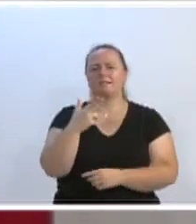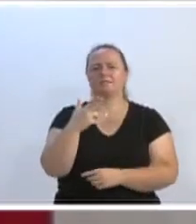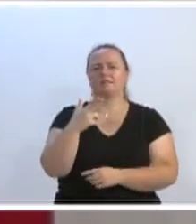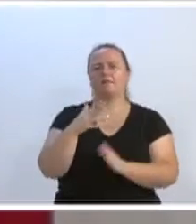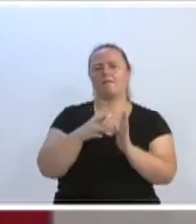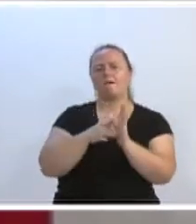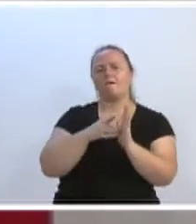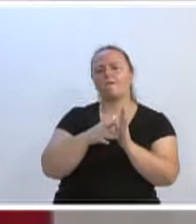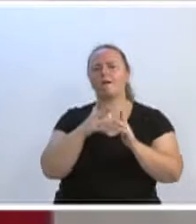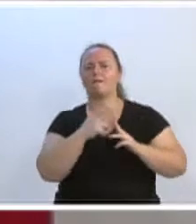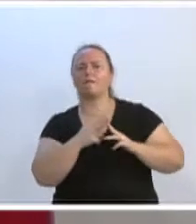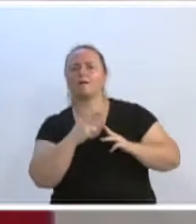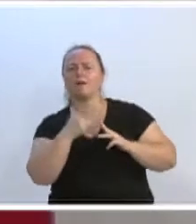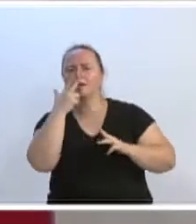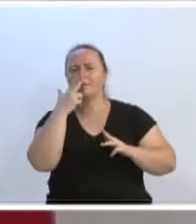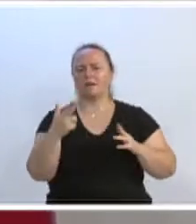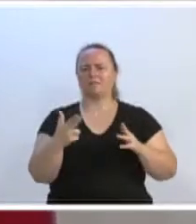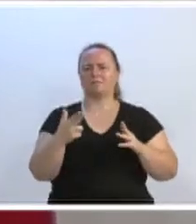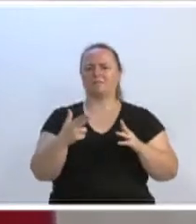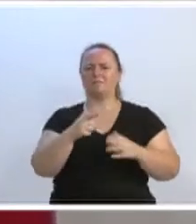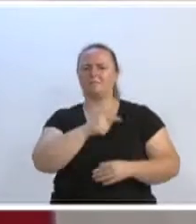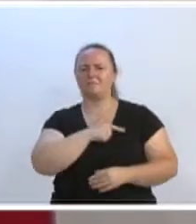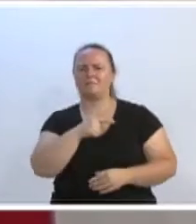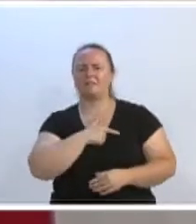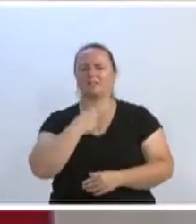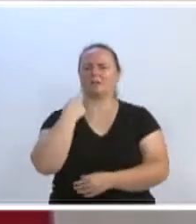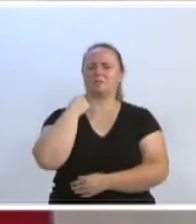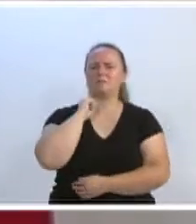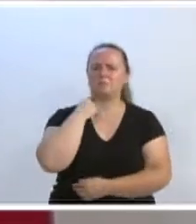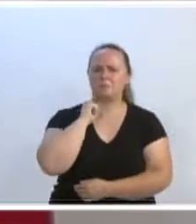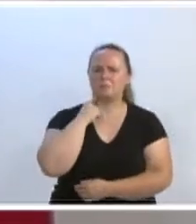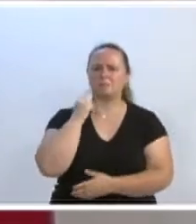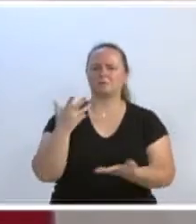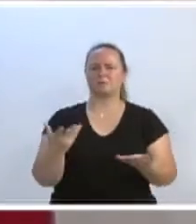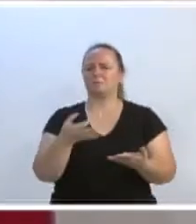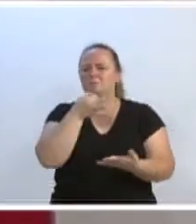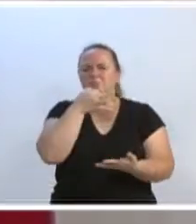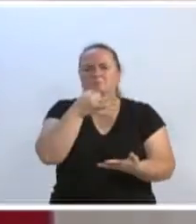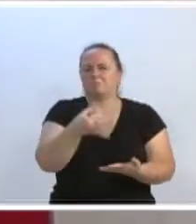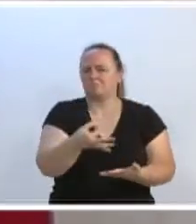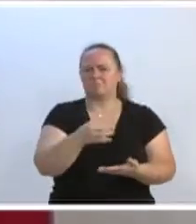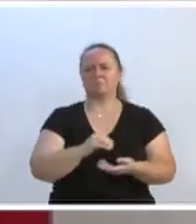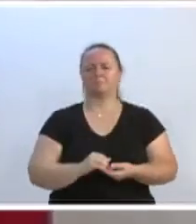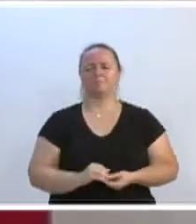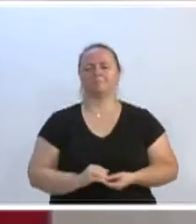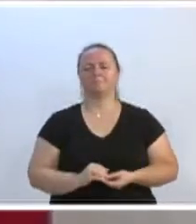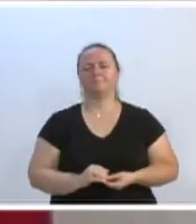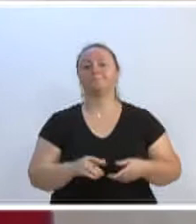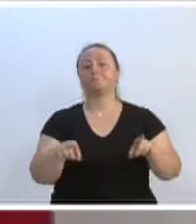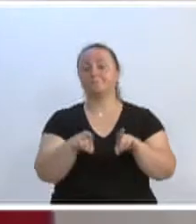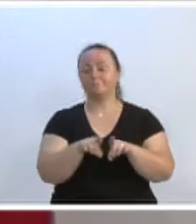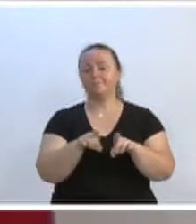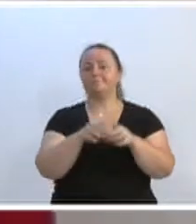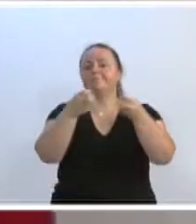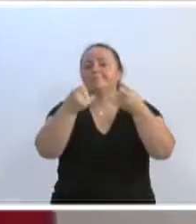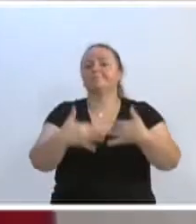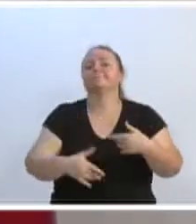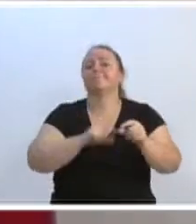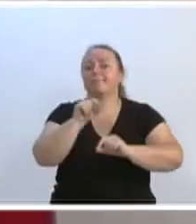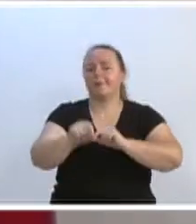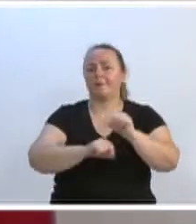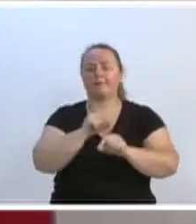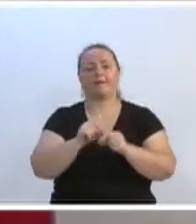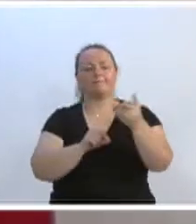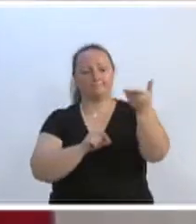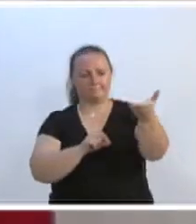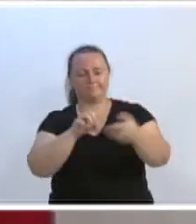surdina, do submundo, dos porões, da coisa mais suja. Inclusive, fazendo o relato, professor Michael, em